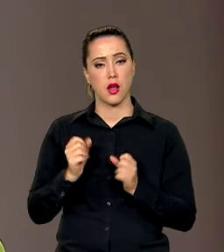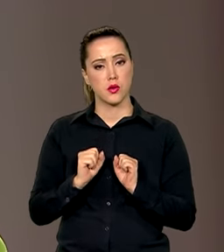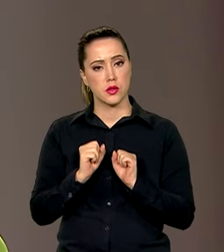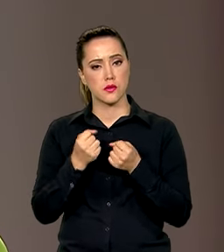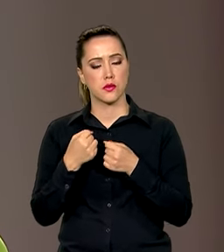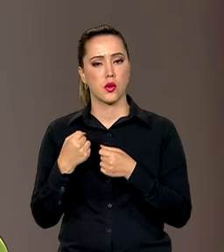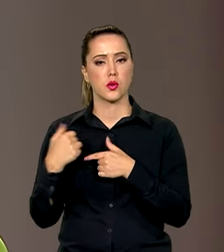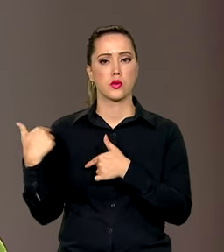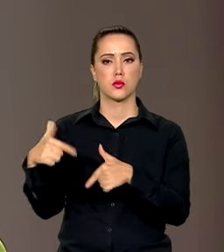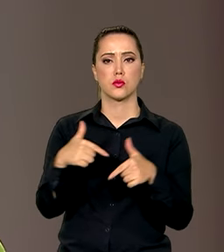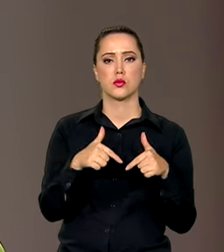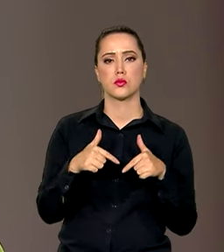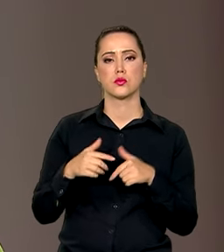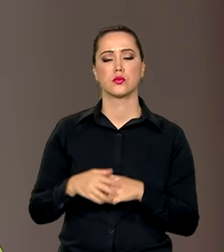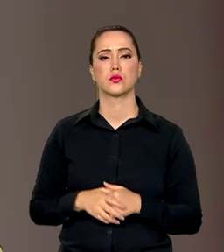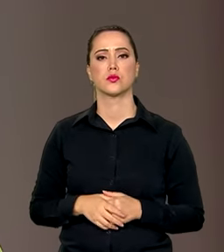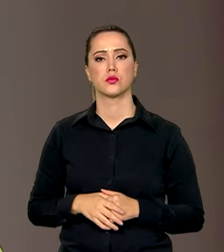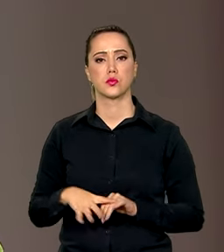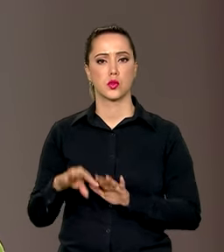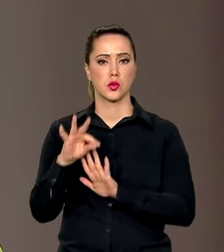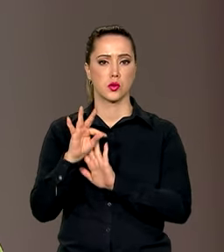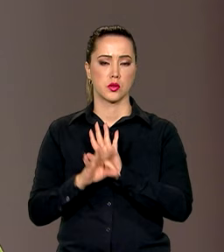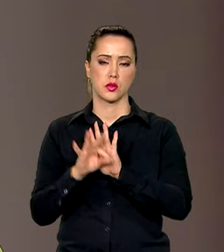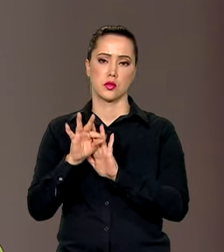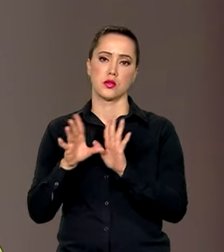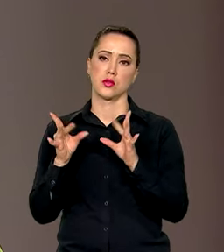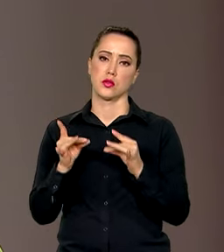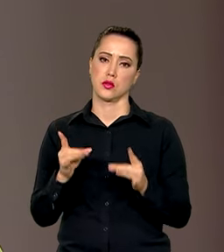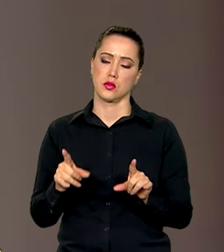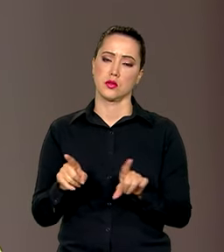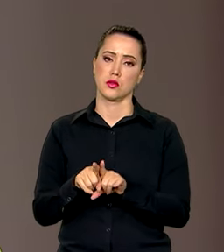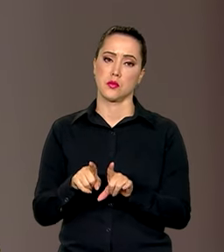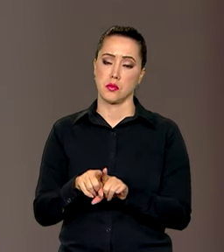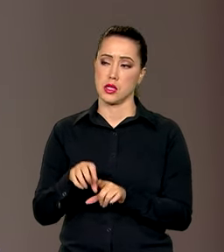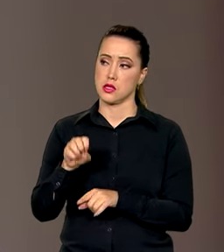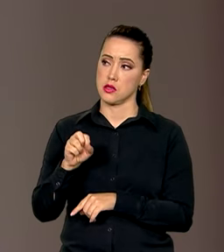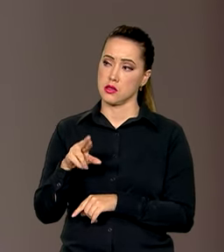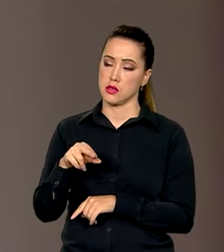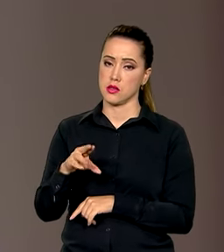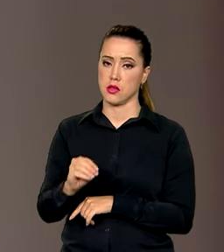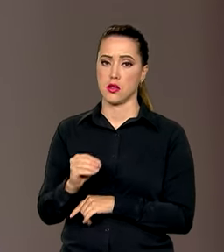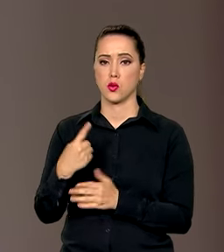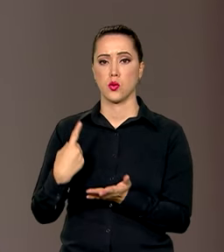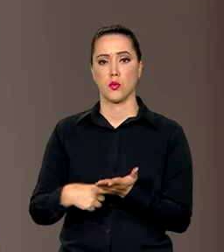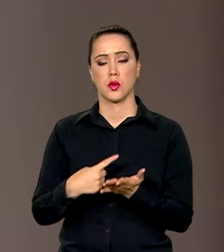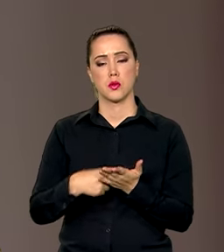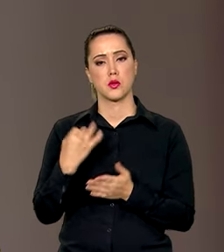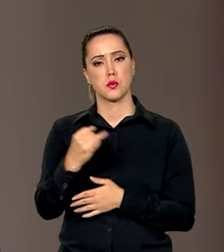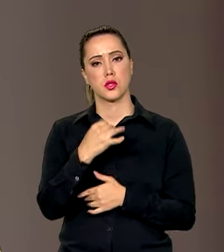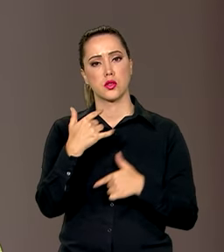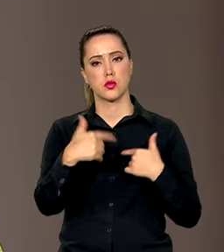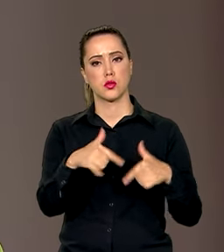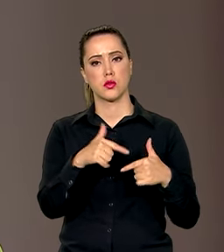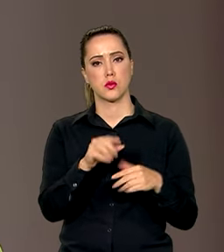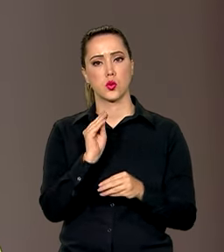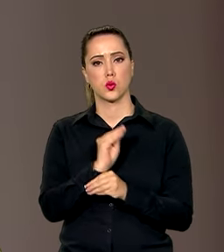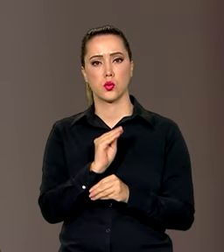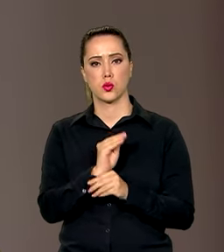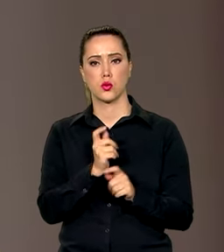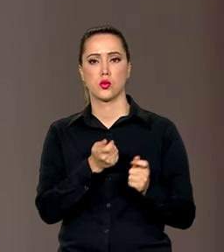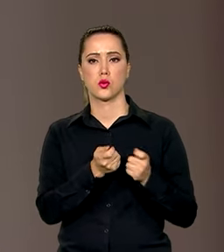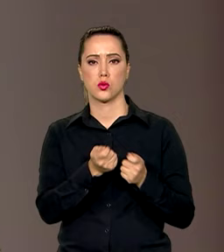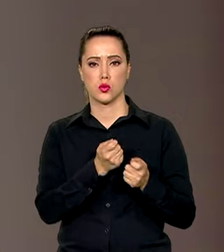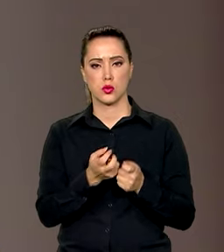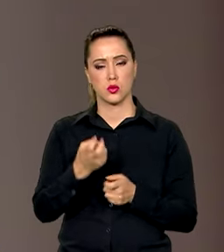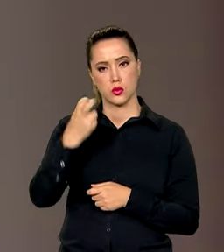e dedicação no exercício do cargo. O texto destaca ainda que Serrano cumpriu uma missão importante de recuperação